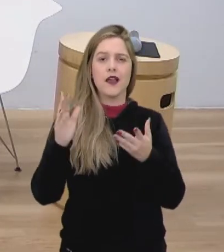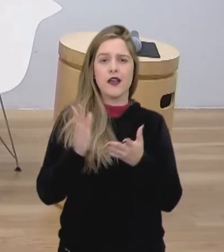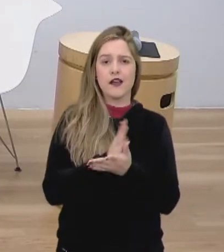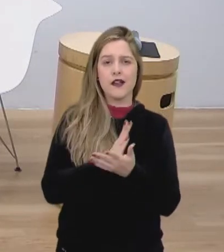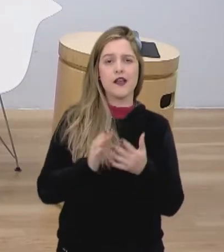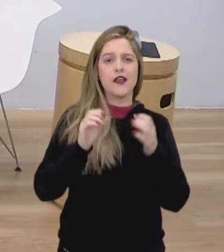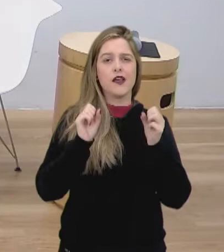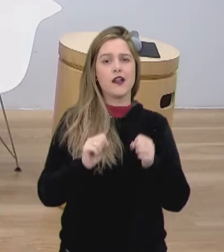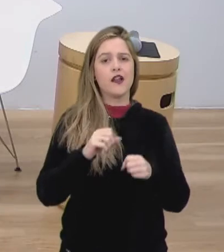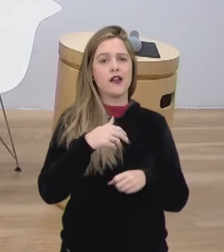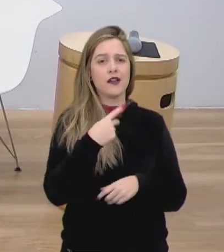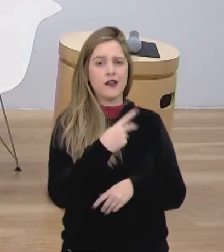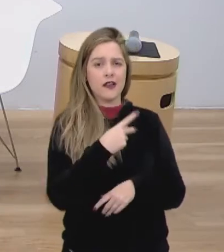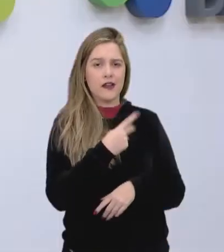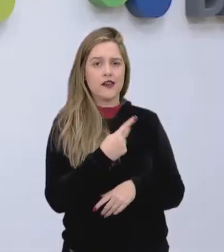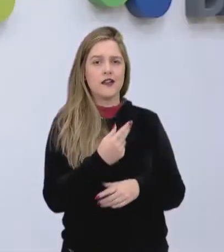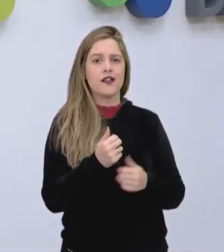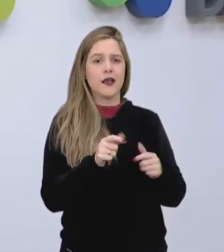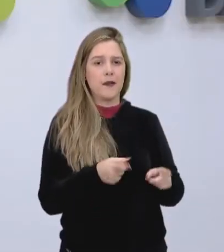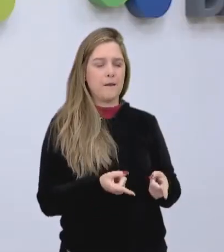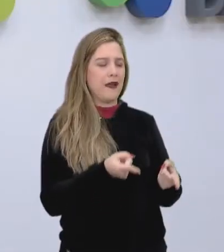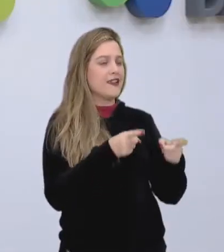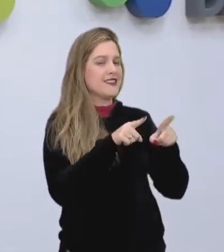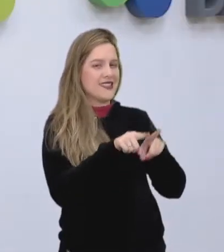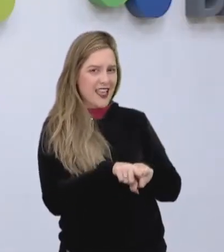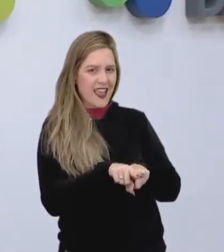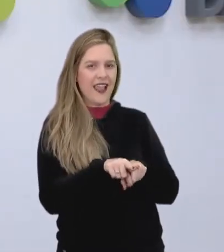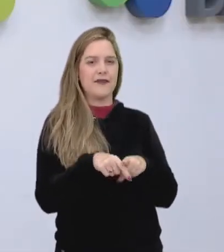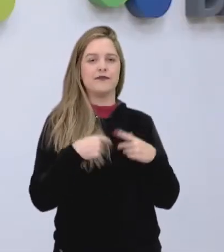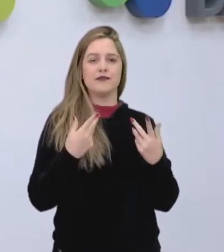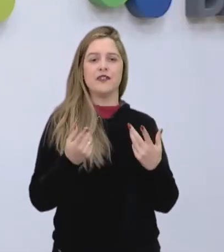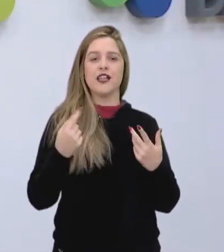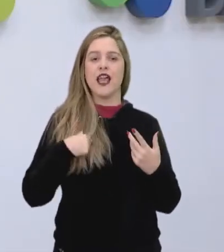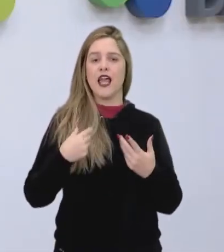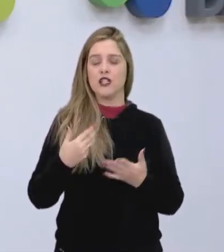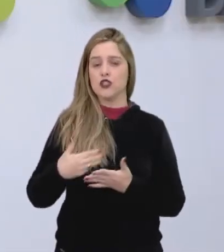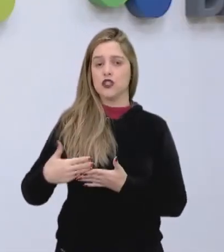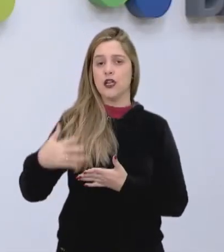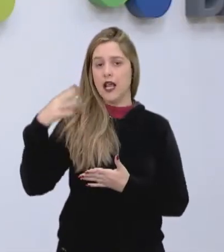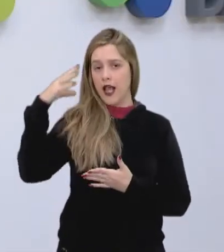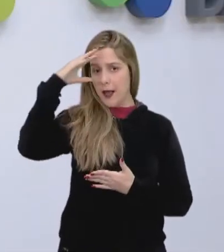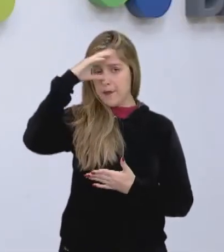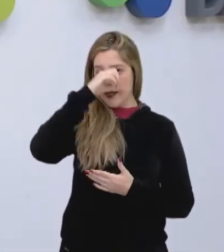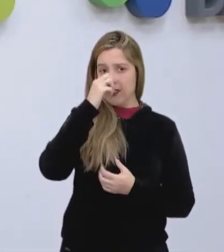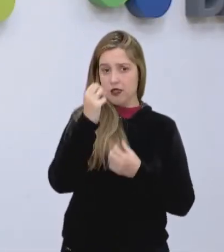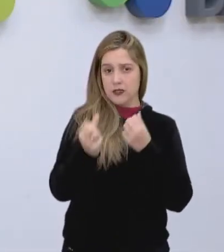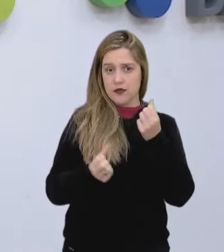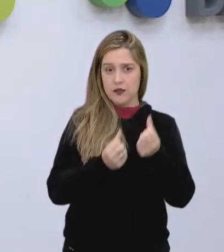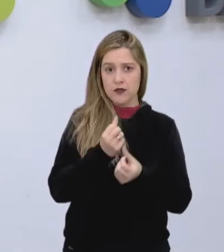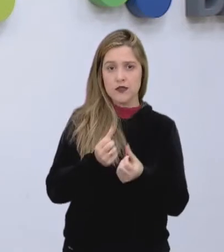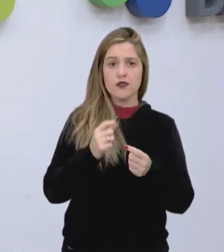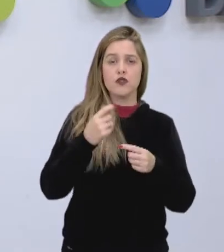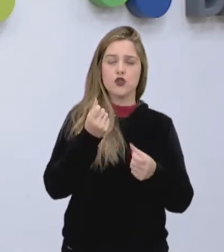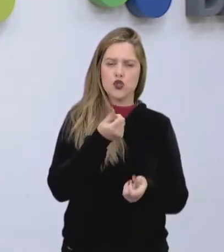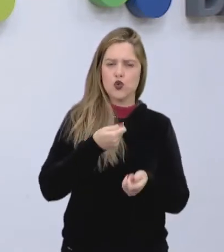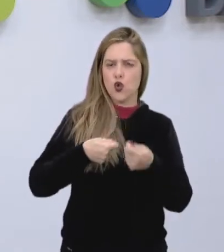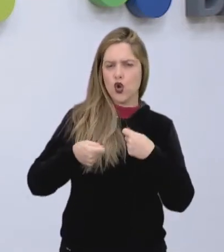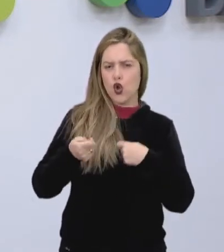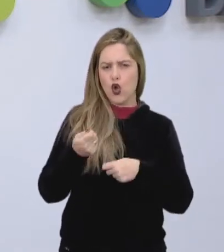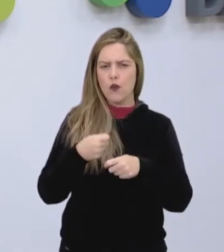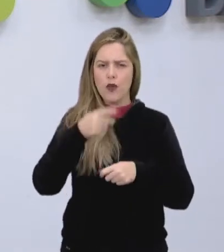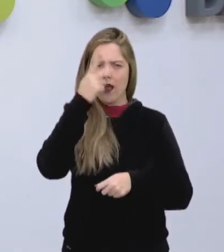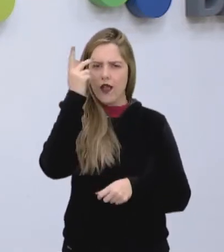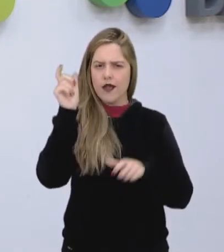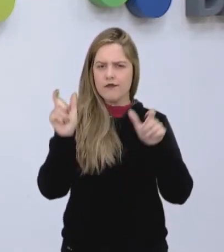você será a minha cosplay de aluna. A gente aprende que capitalismo é um sistema econômico, as pessoas